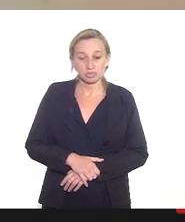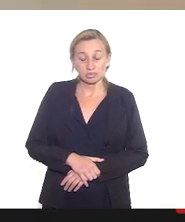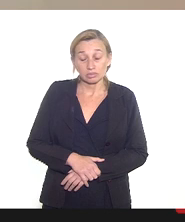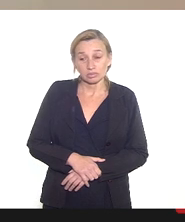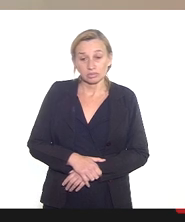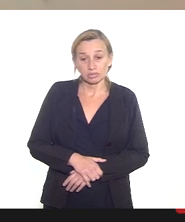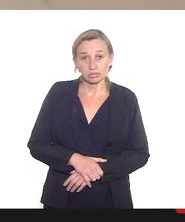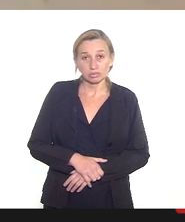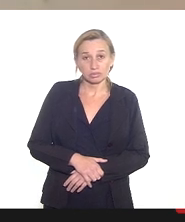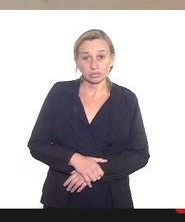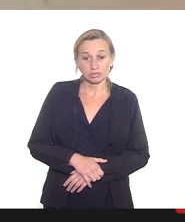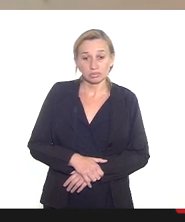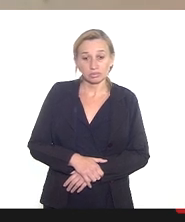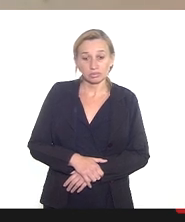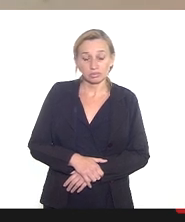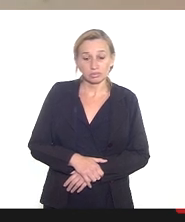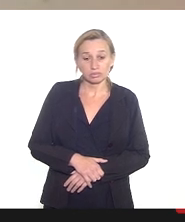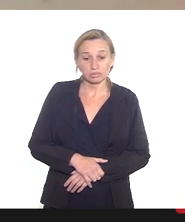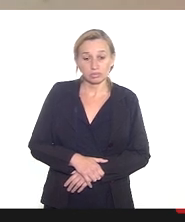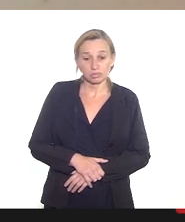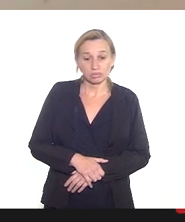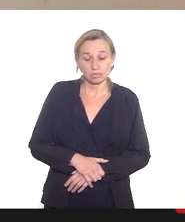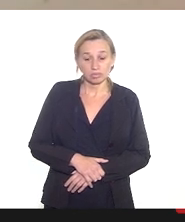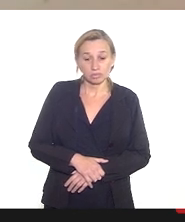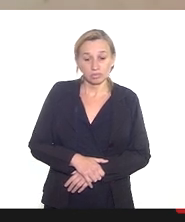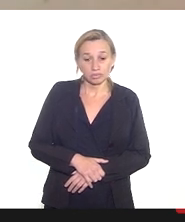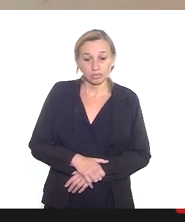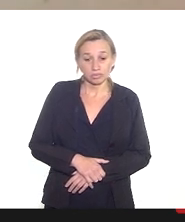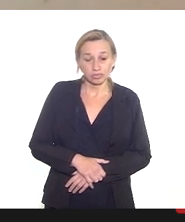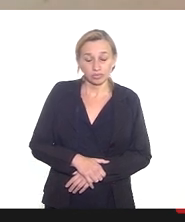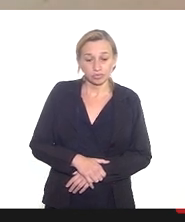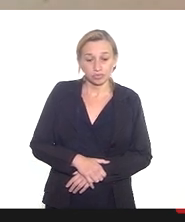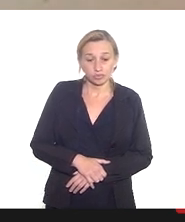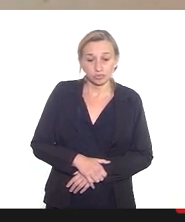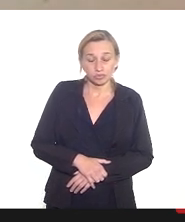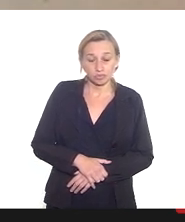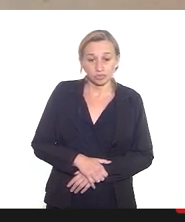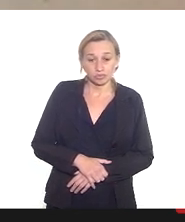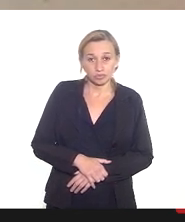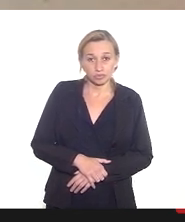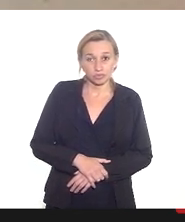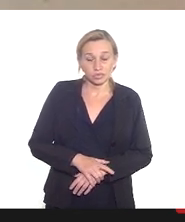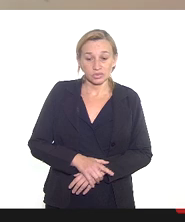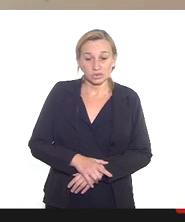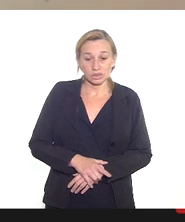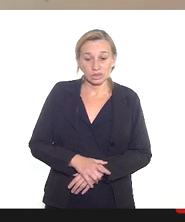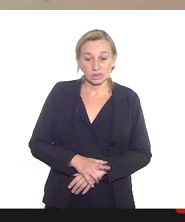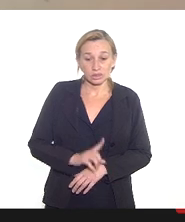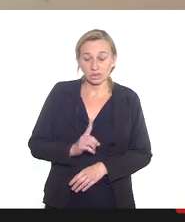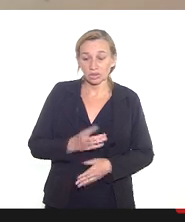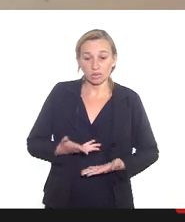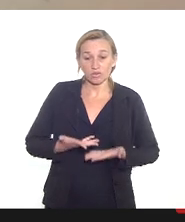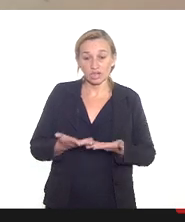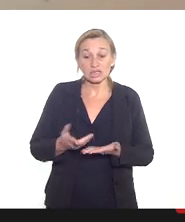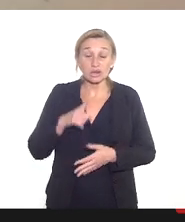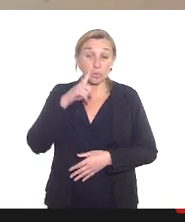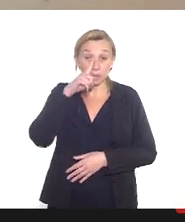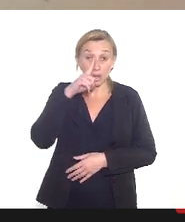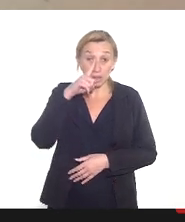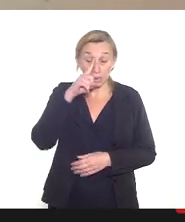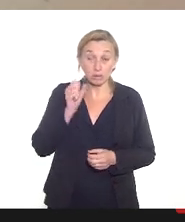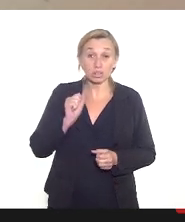for for uma uma uma condição que não ofereça o risco e que haja